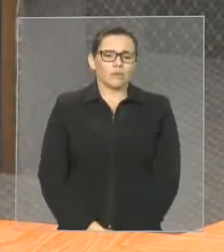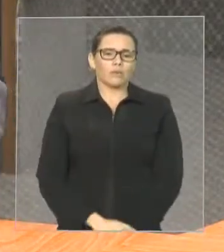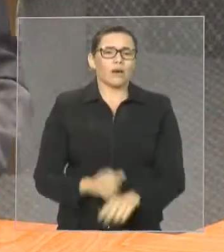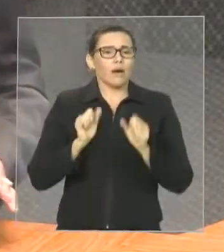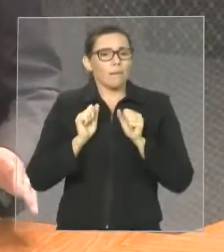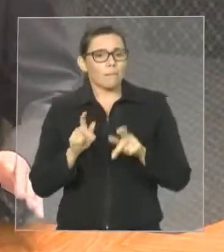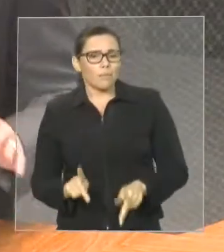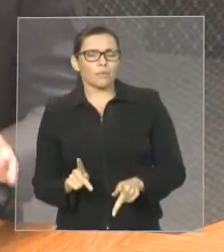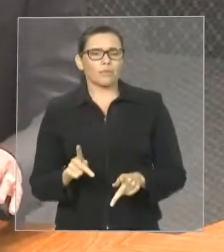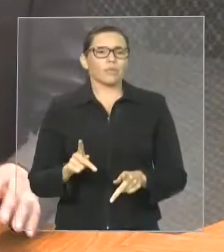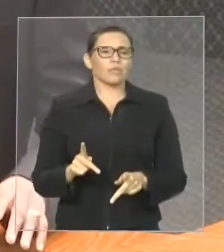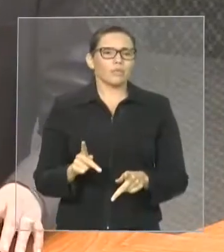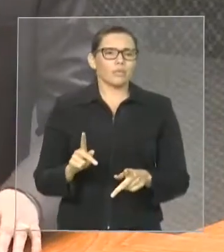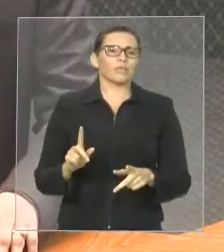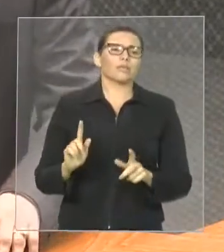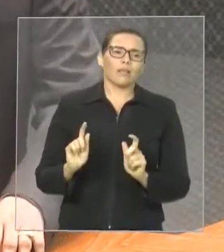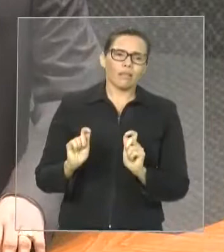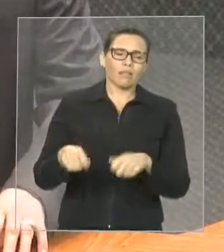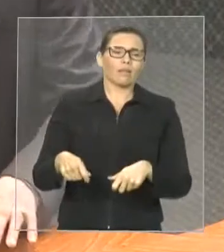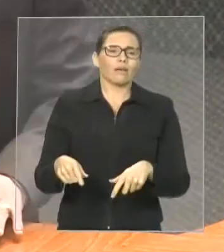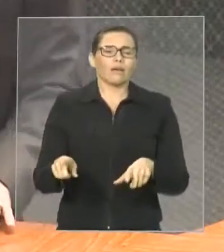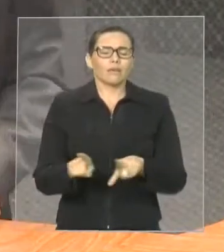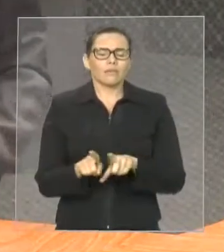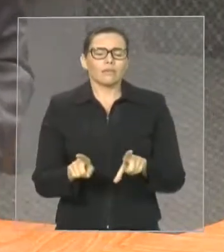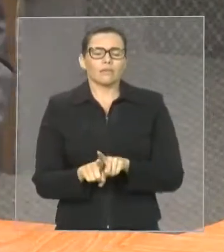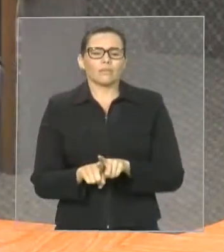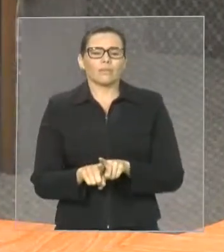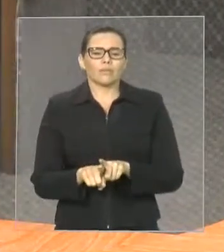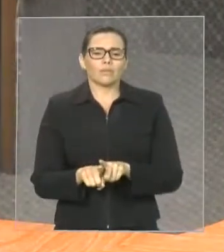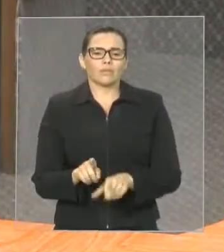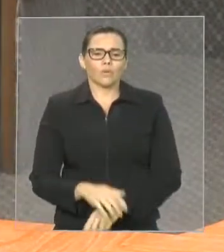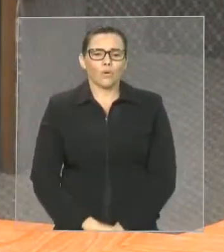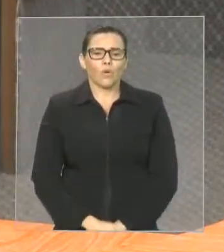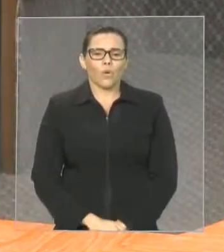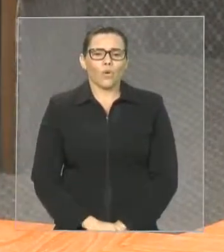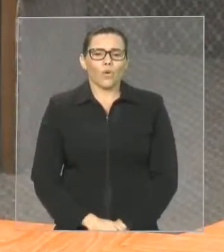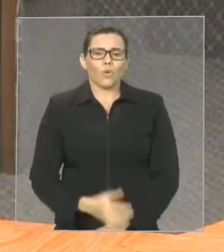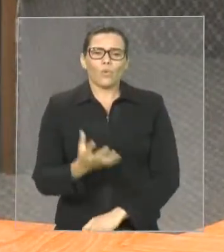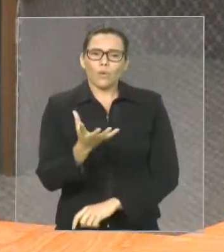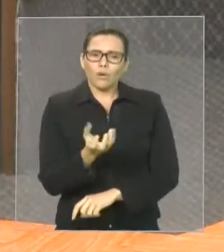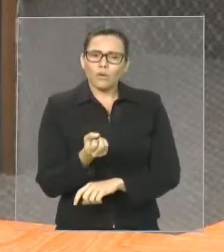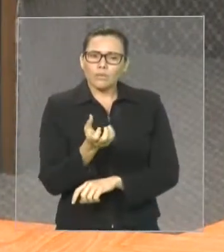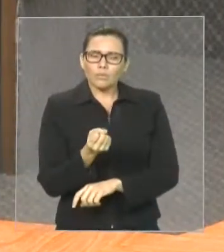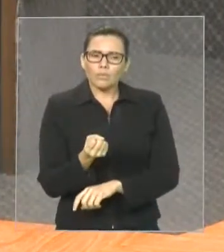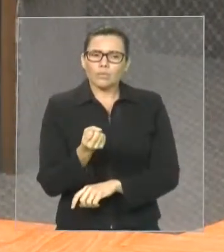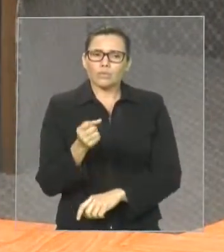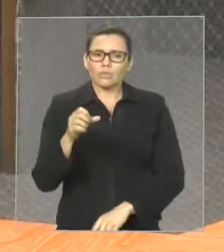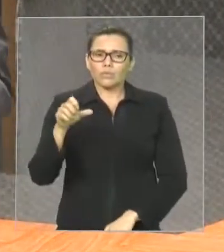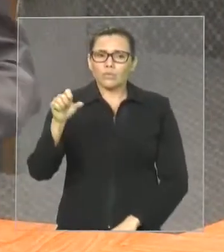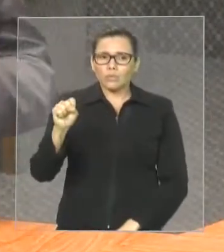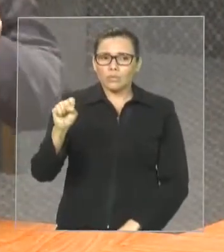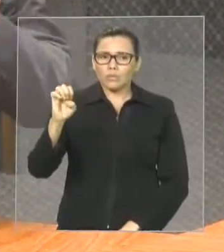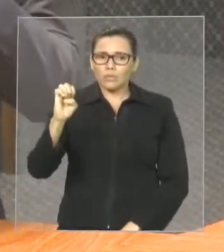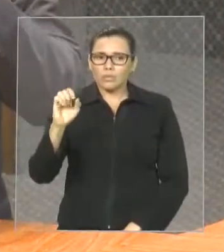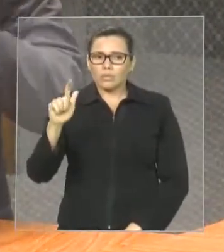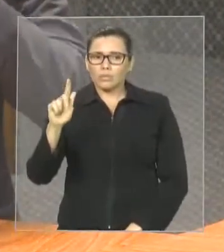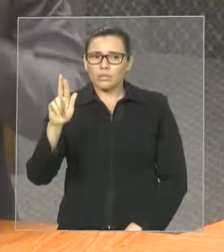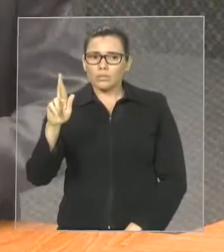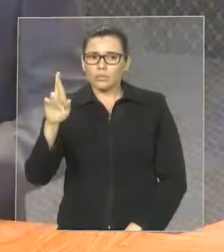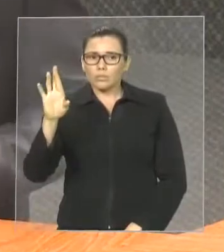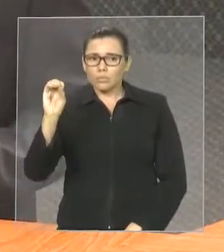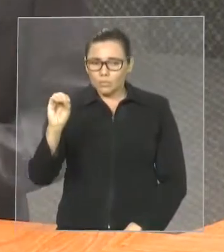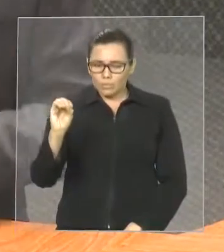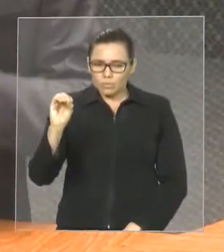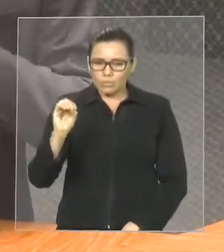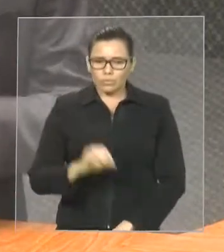inerentes ao trabalhador da pesca e da agricultura. Então, ficou esse compromisso. Inclusive, estou entrando com requerimento também, solicitando uma audiência